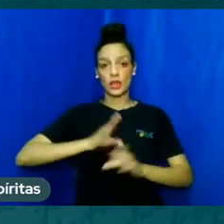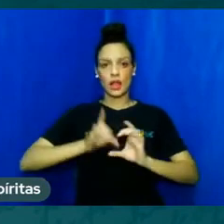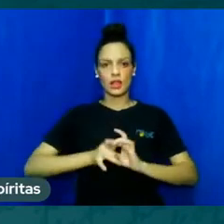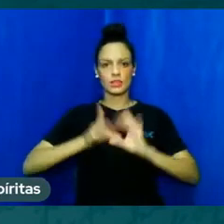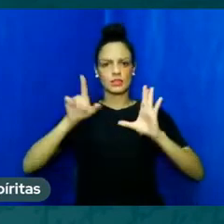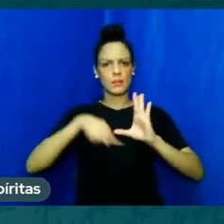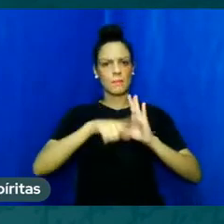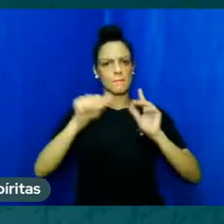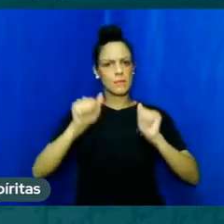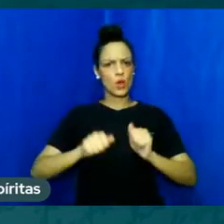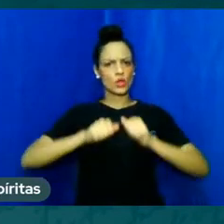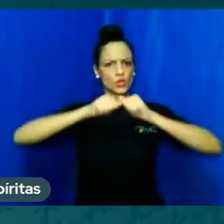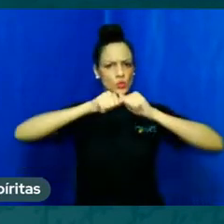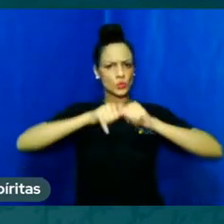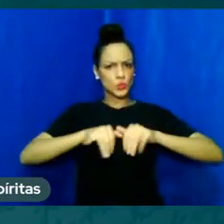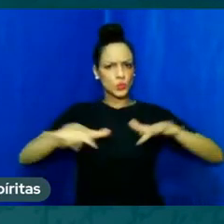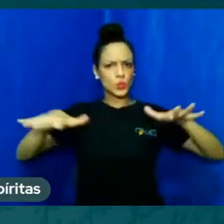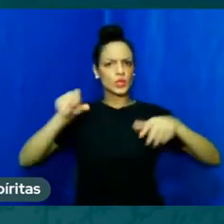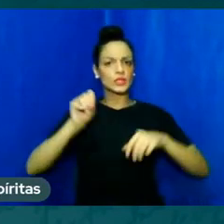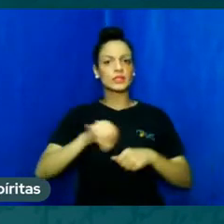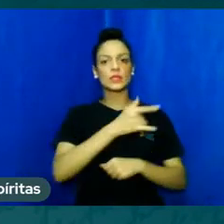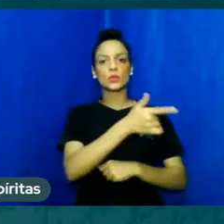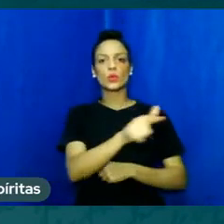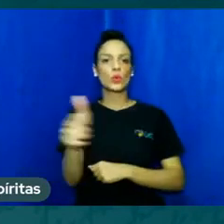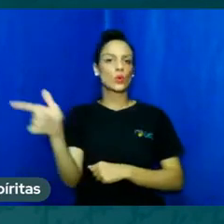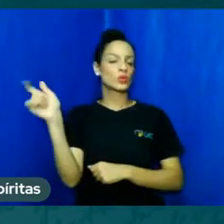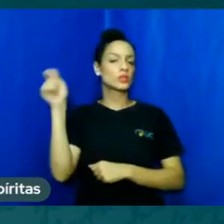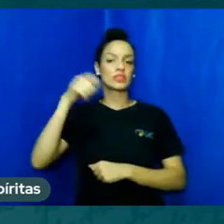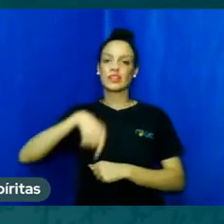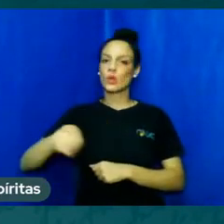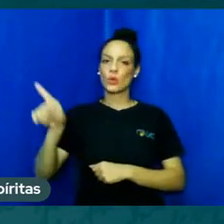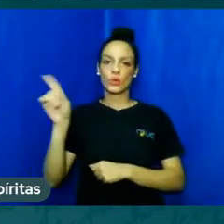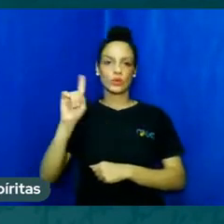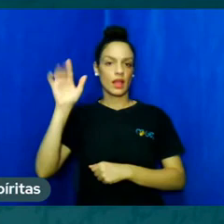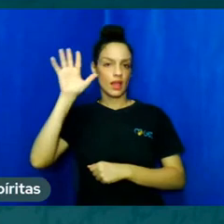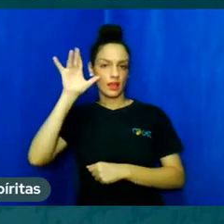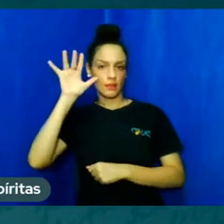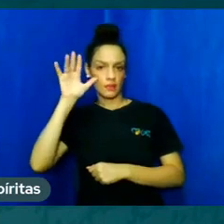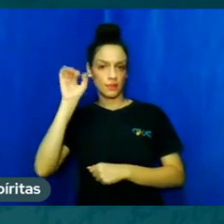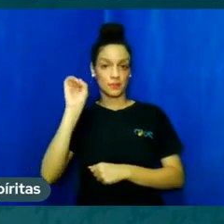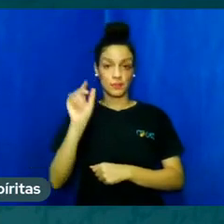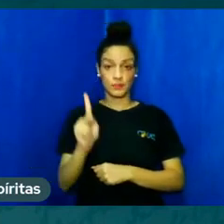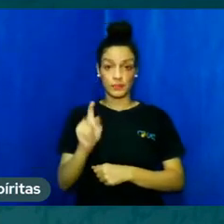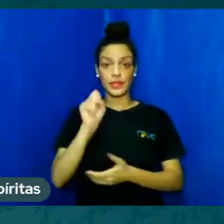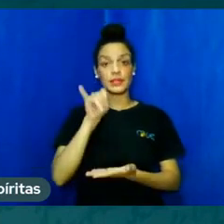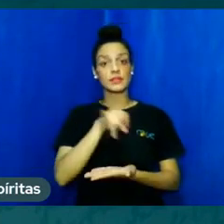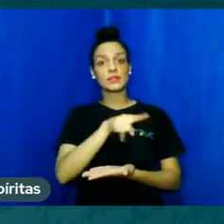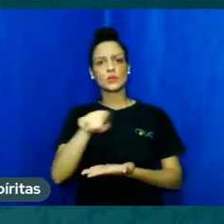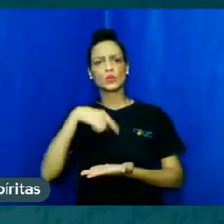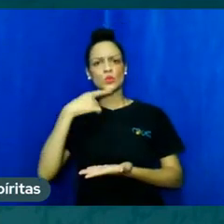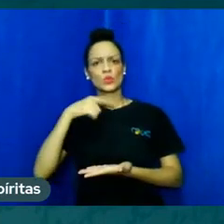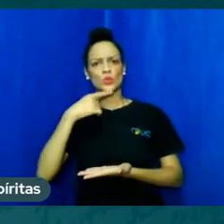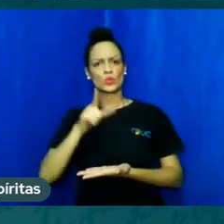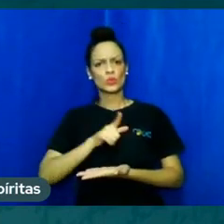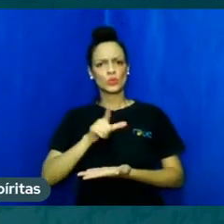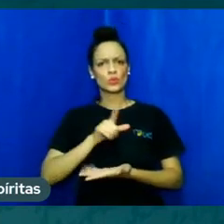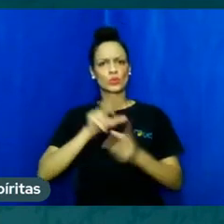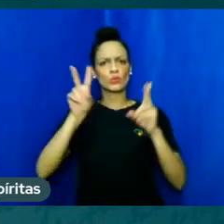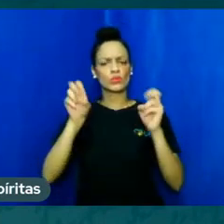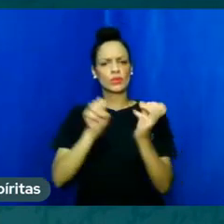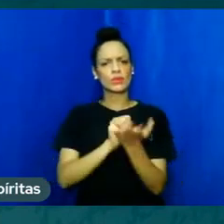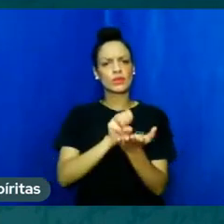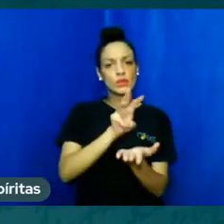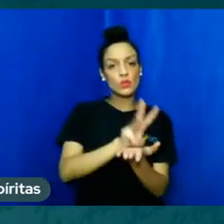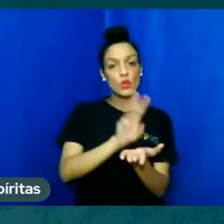compartilhe para aqueles que não puderam assistir aqui conosco ao vivo se você tem dúvidas acerca do espiritismo ou